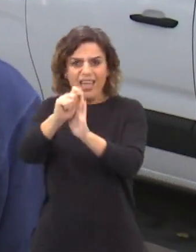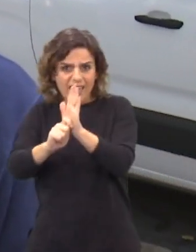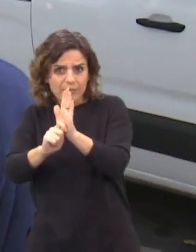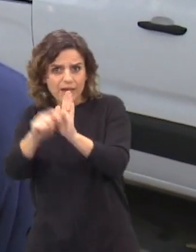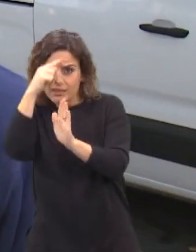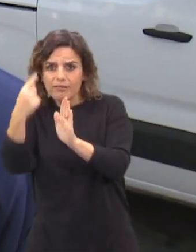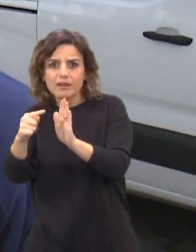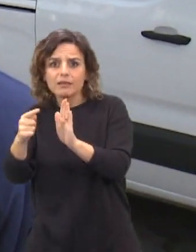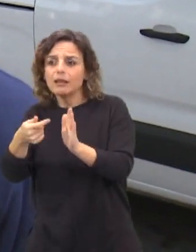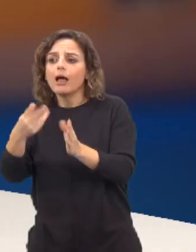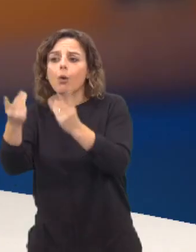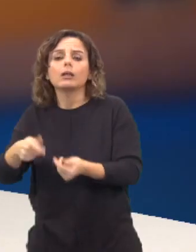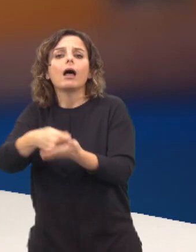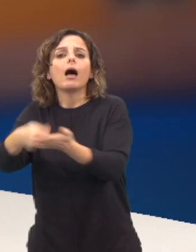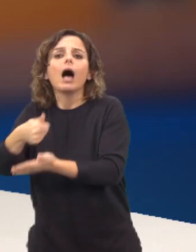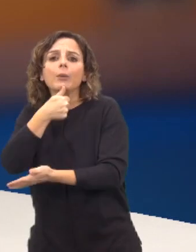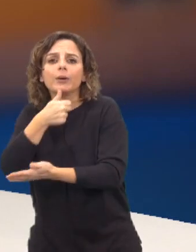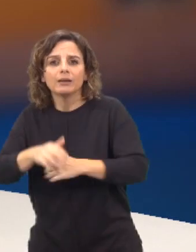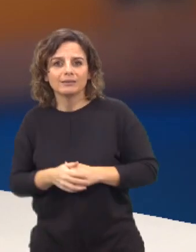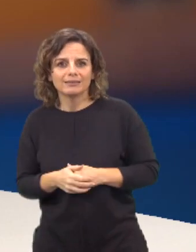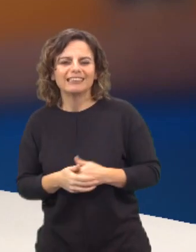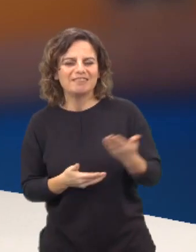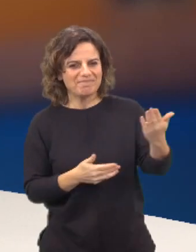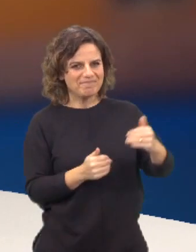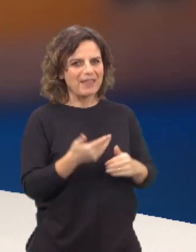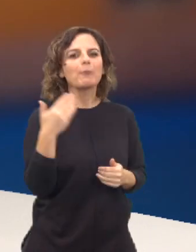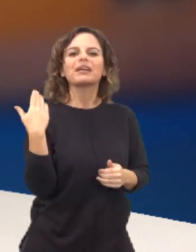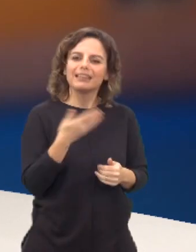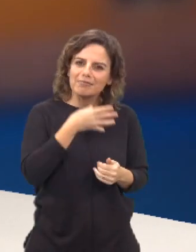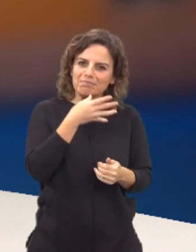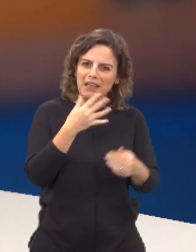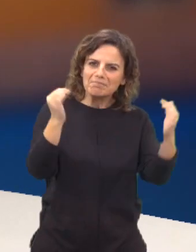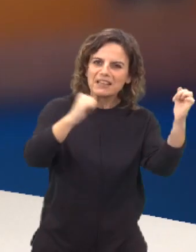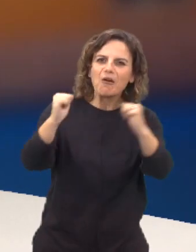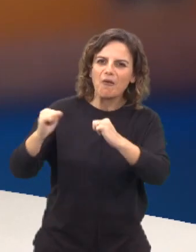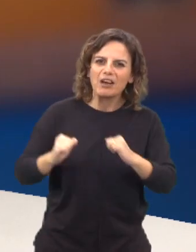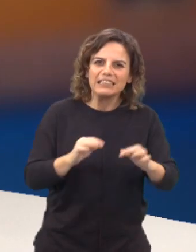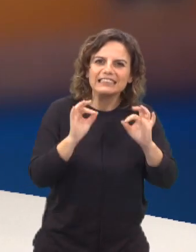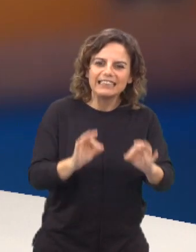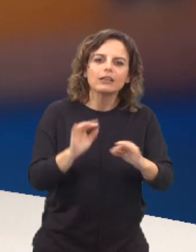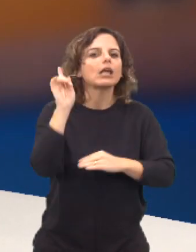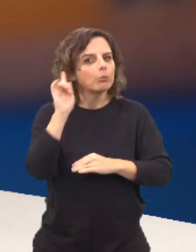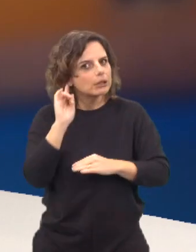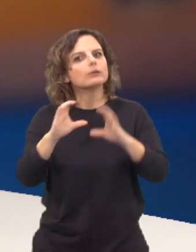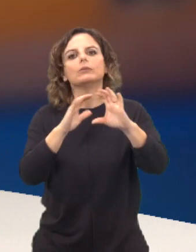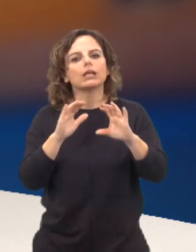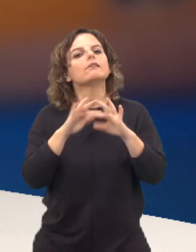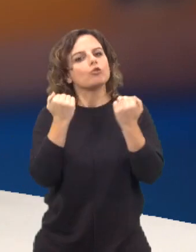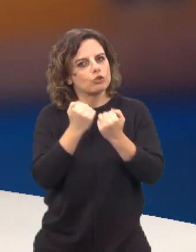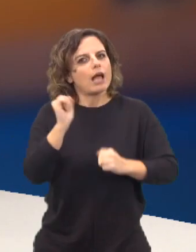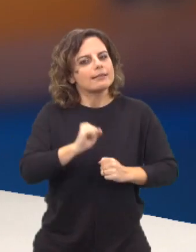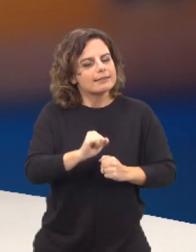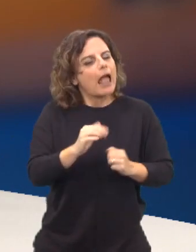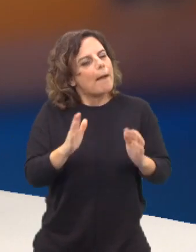consegue pagar as contas. Então, José, falávamos há pouco que é consensual a importância da comunicação social.